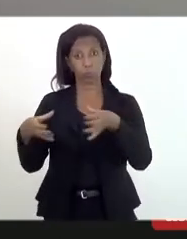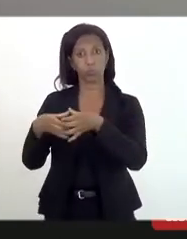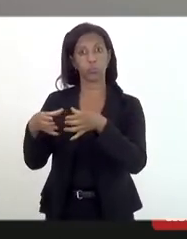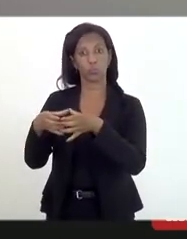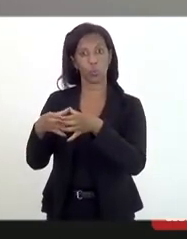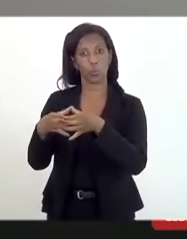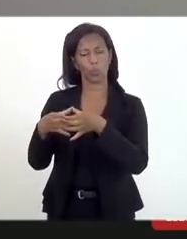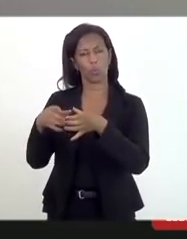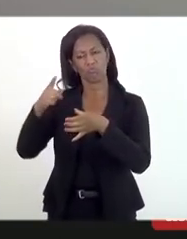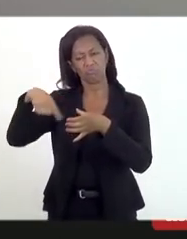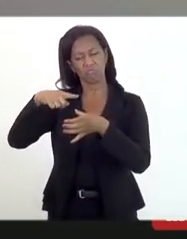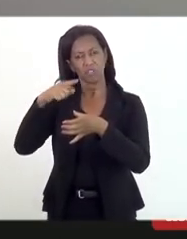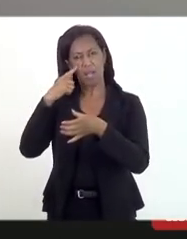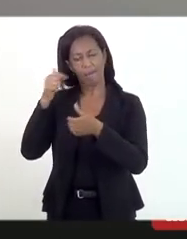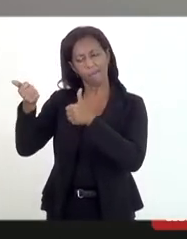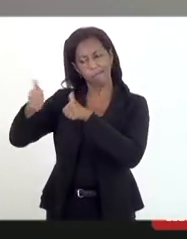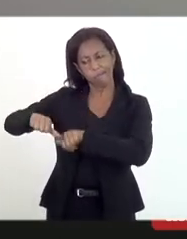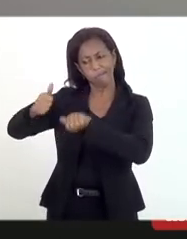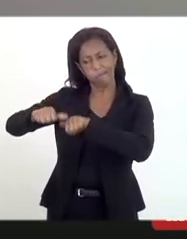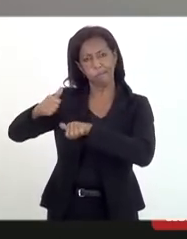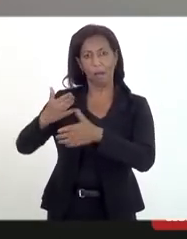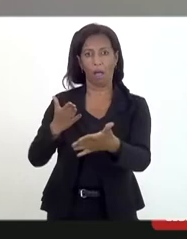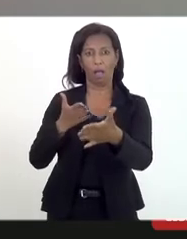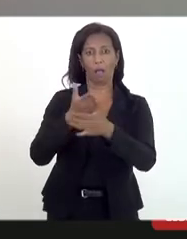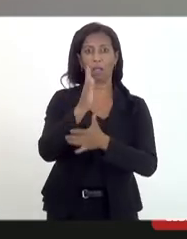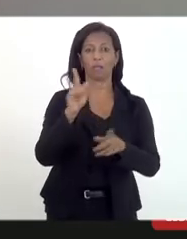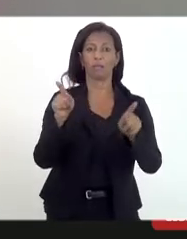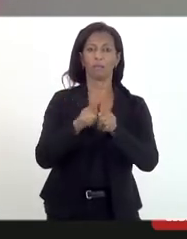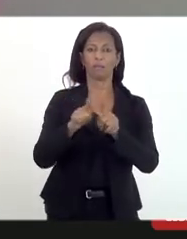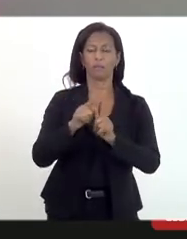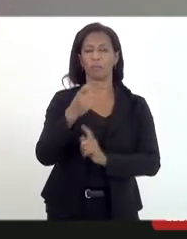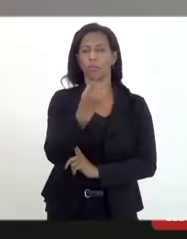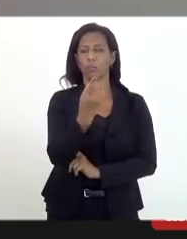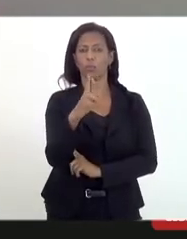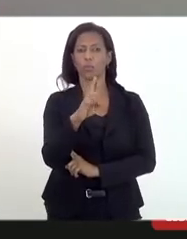aprovou o relatório e ela integrava. E o doutor Hédio também,